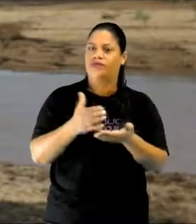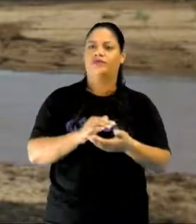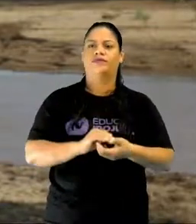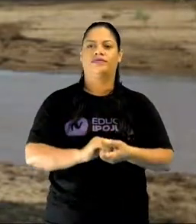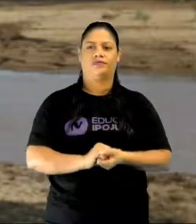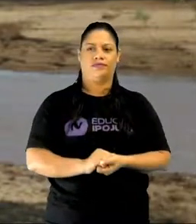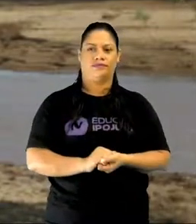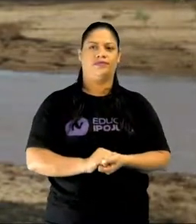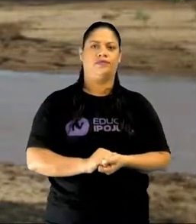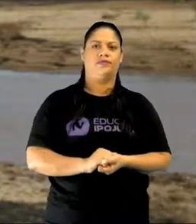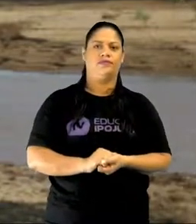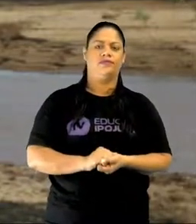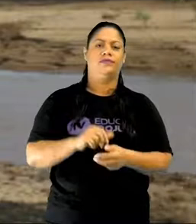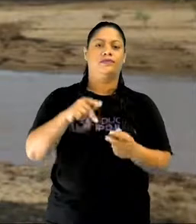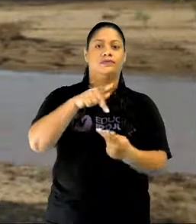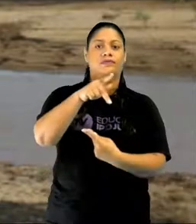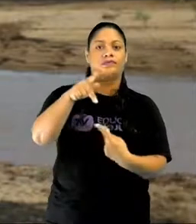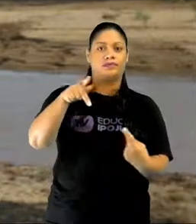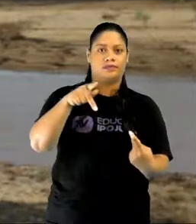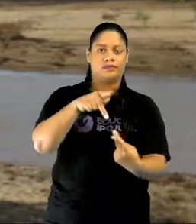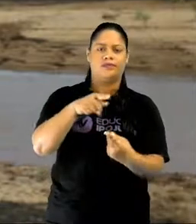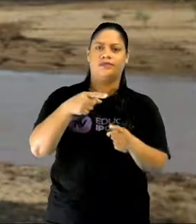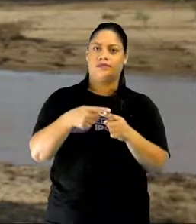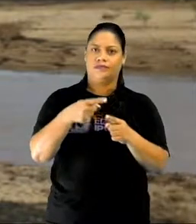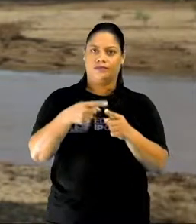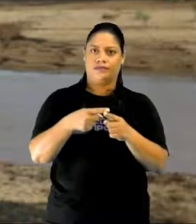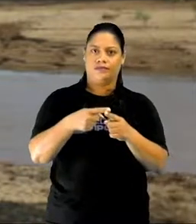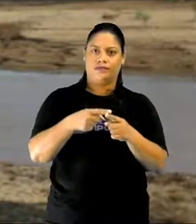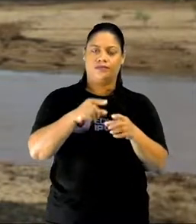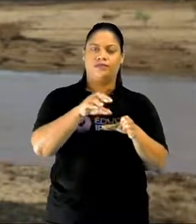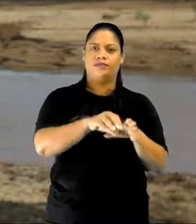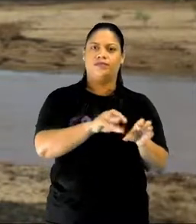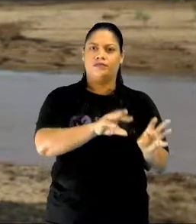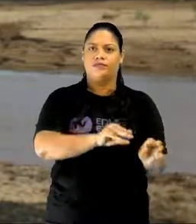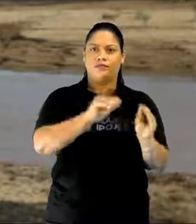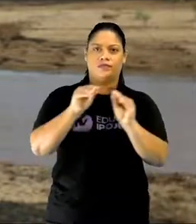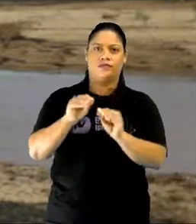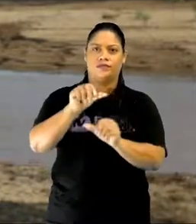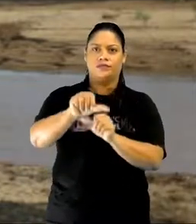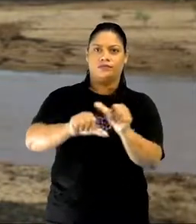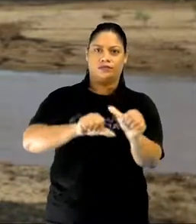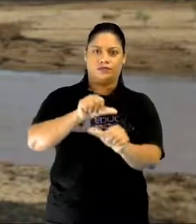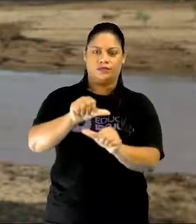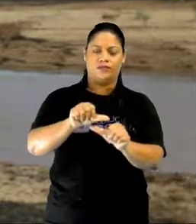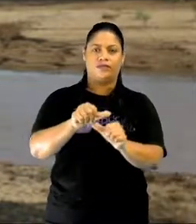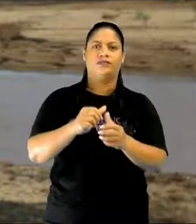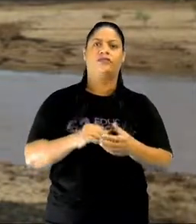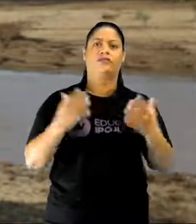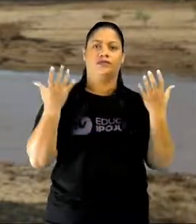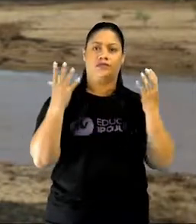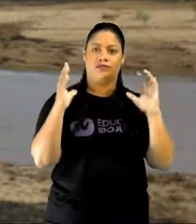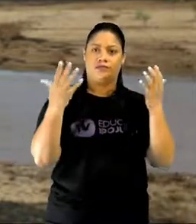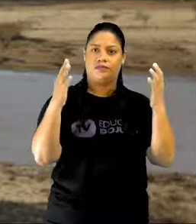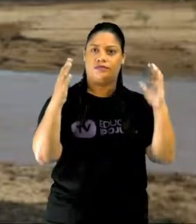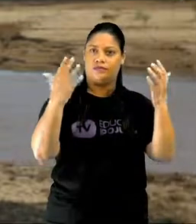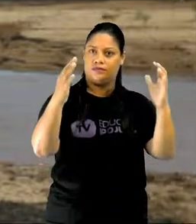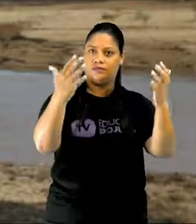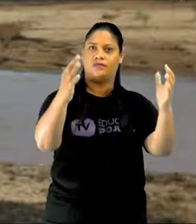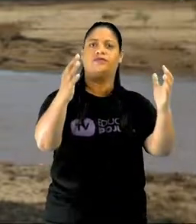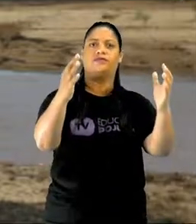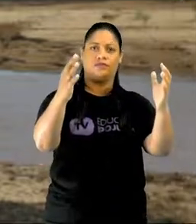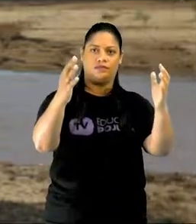planeta, por conta da retirada das matas filiares, aquelas matas que